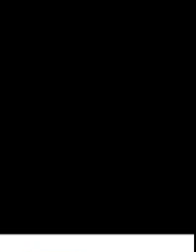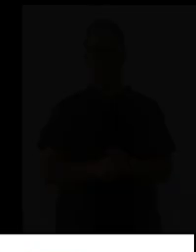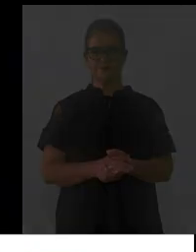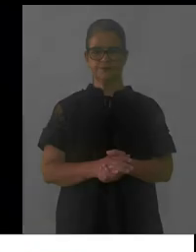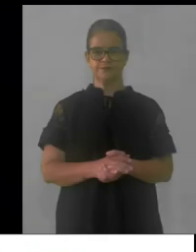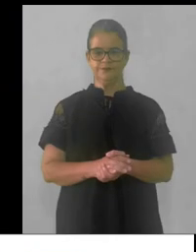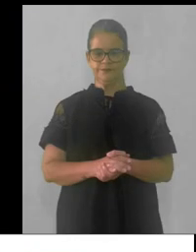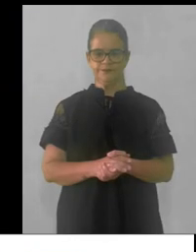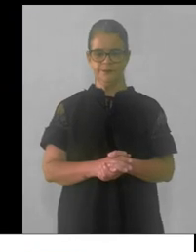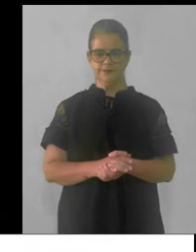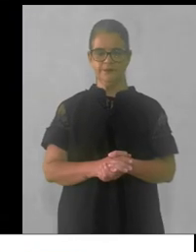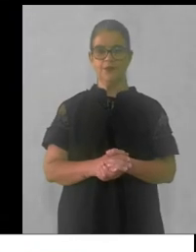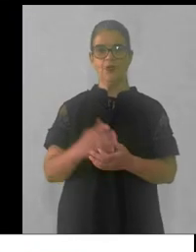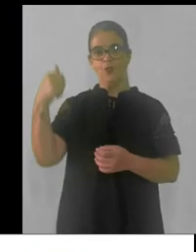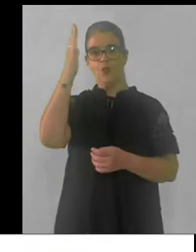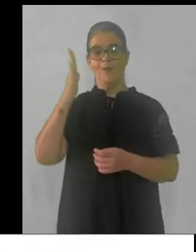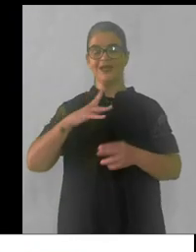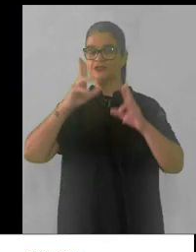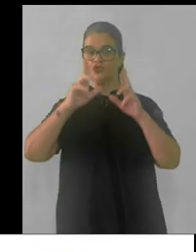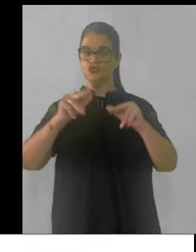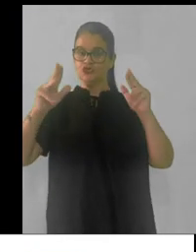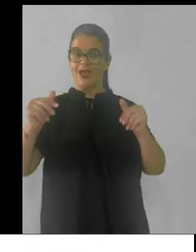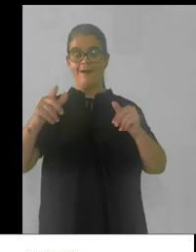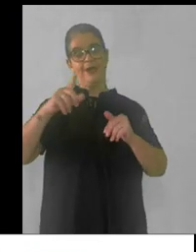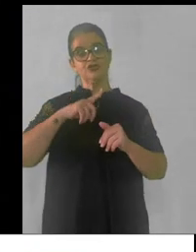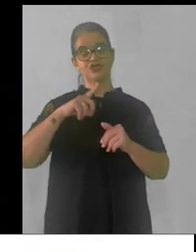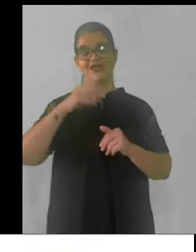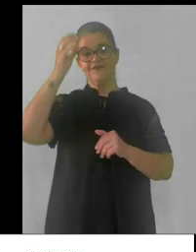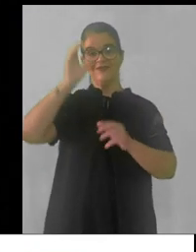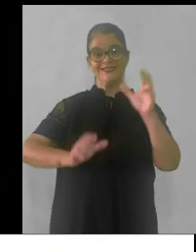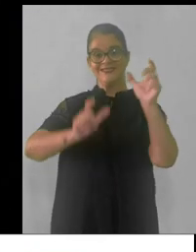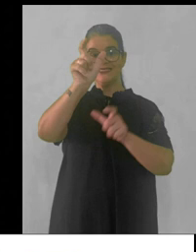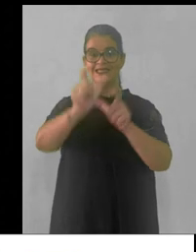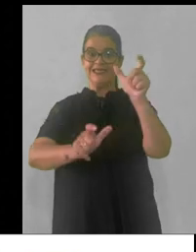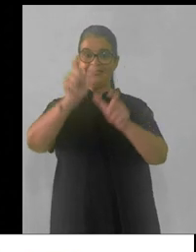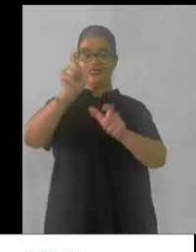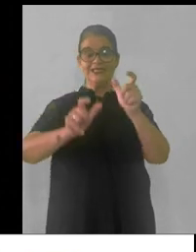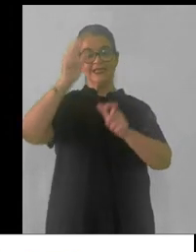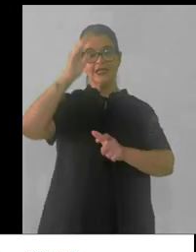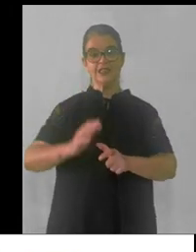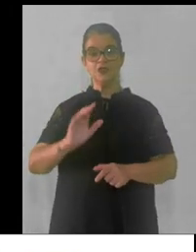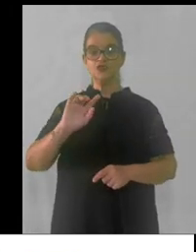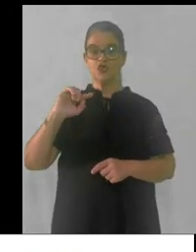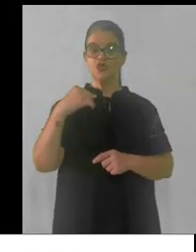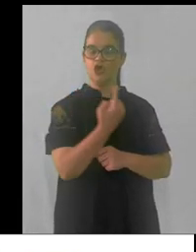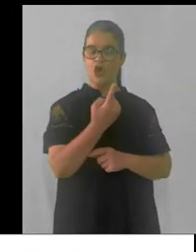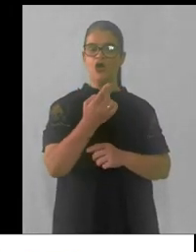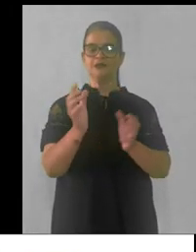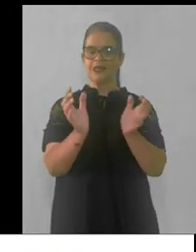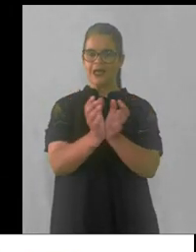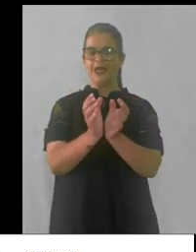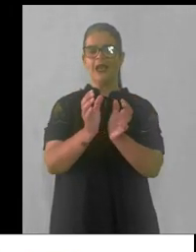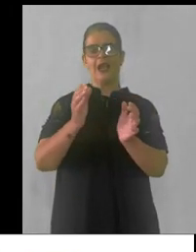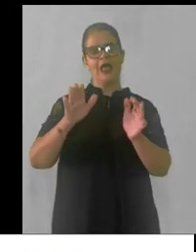Porque o Brasil jamais teve cidadãos, nós, a classe média,